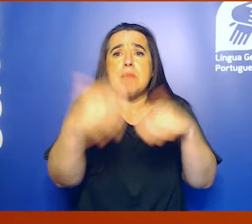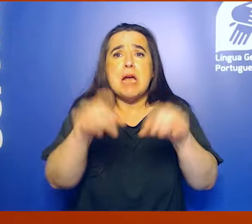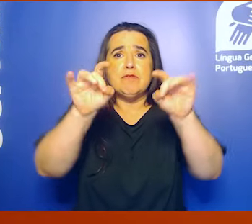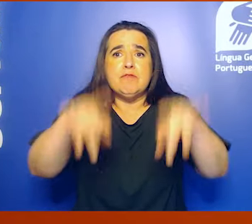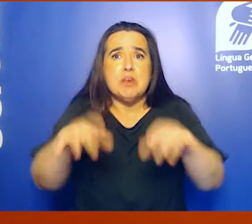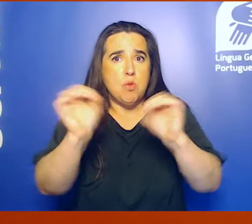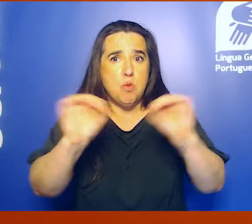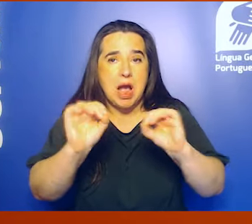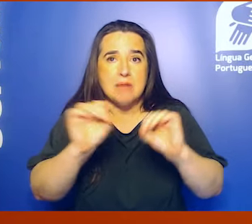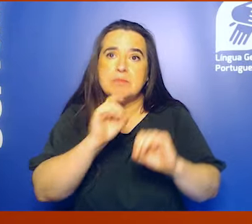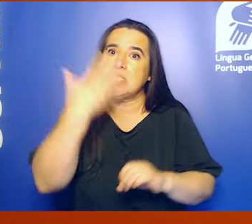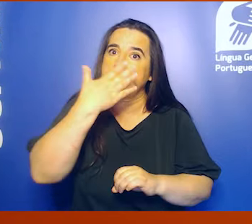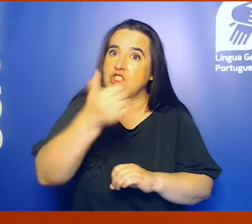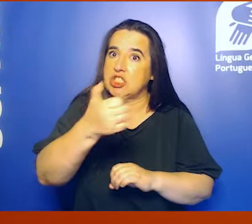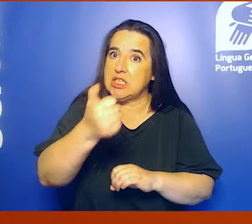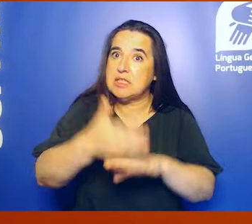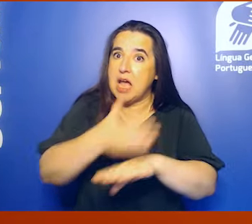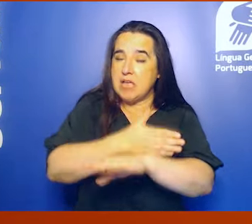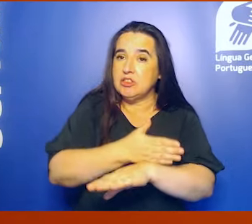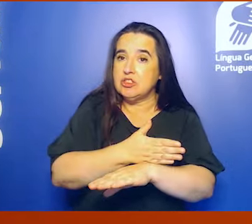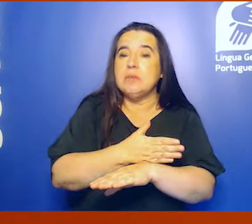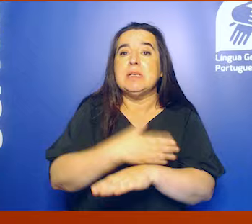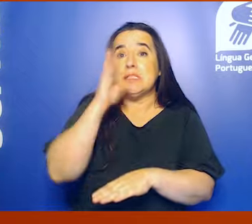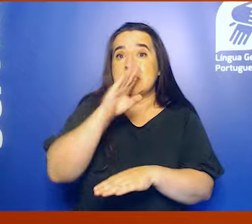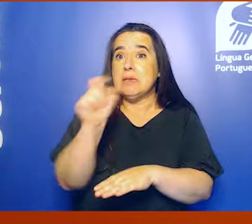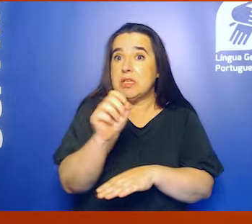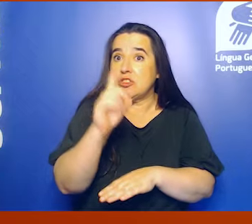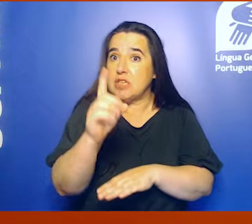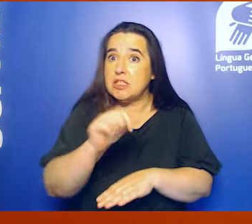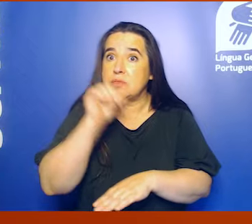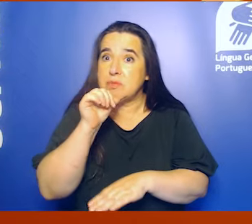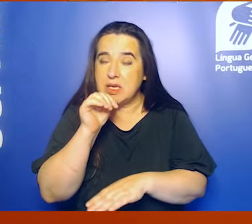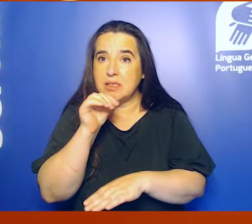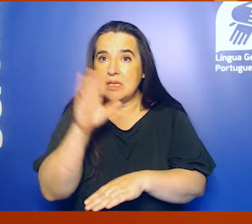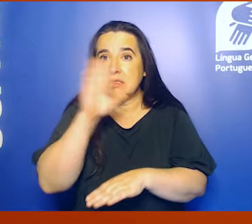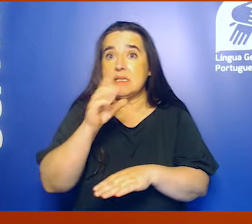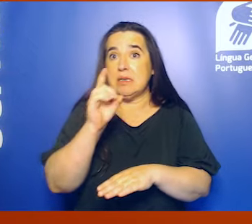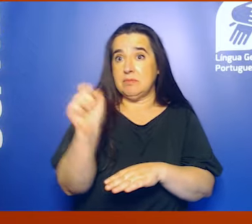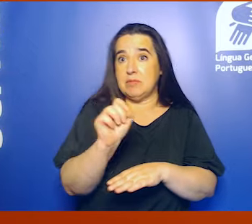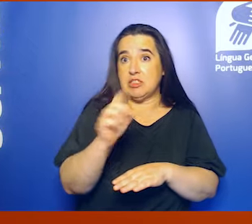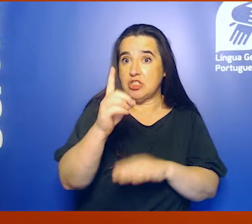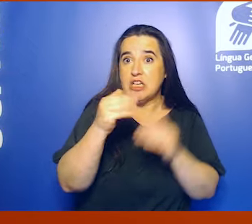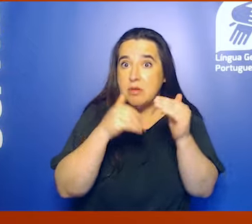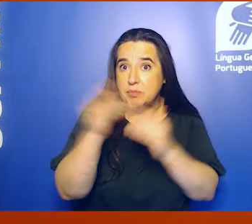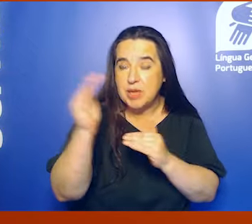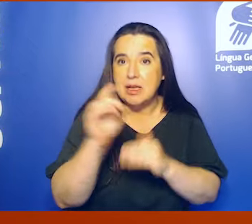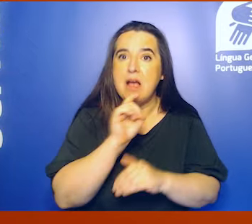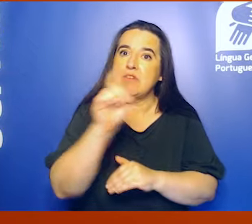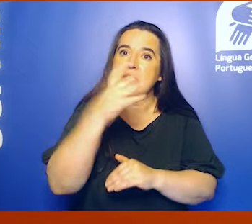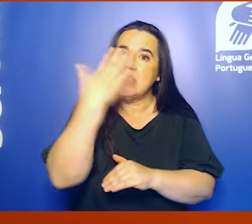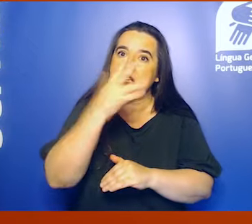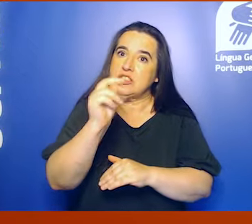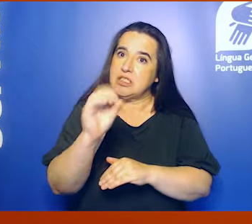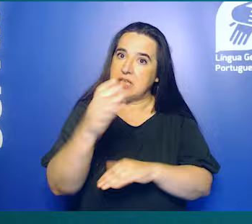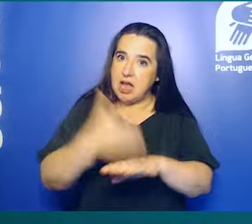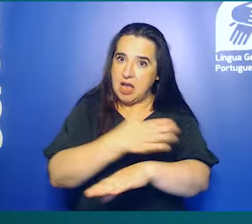avise 15 dias antes pelo menos se o contrato ainda não tiver durado 6 meses. Se já trabalha há mais de meio ano, alerte 30